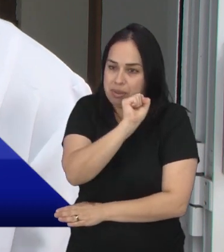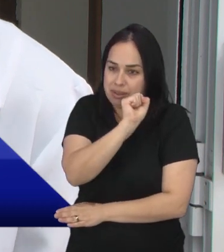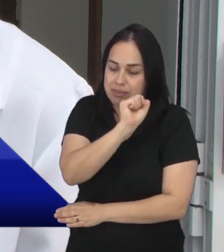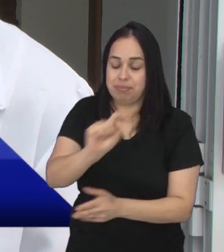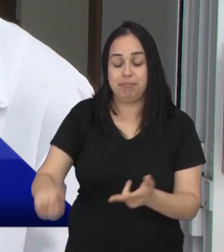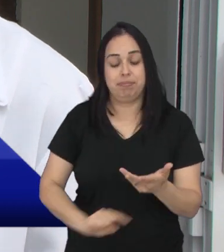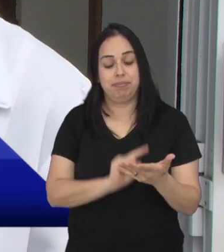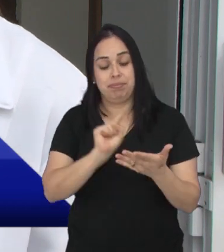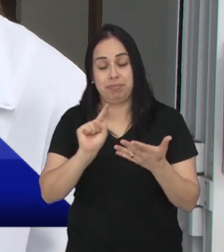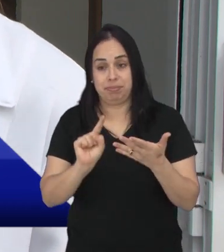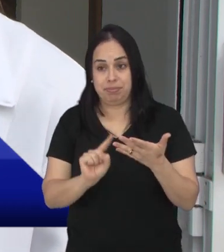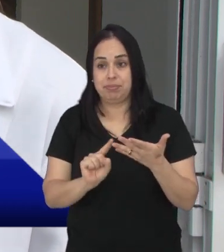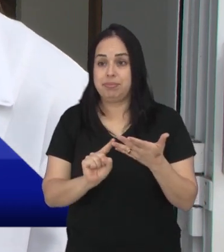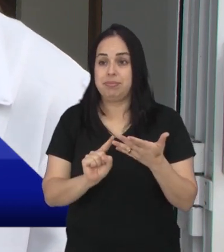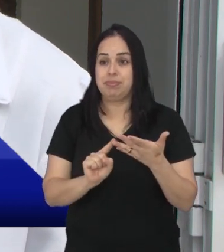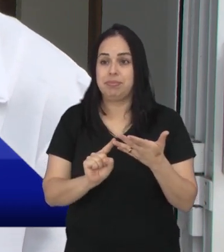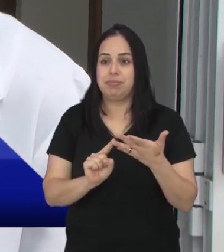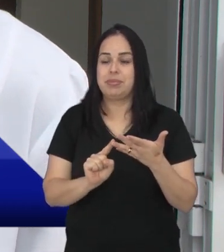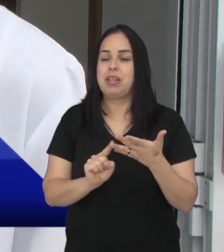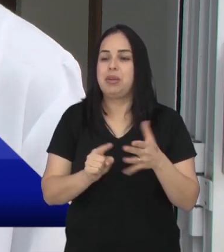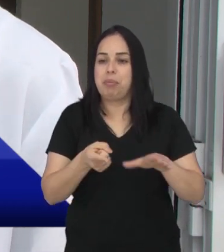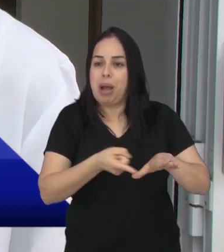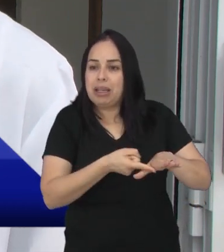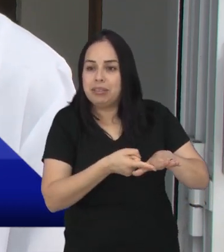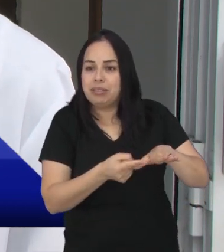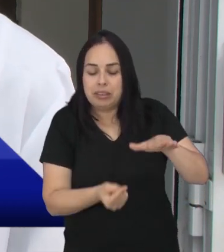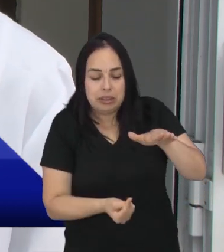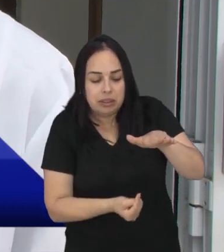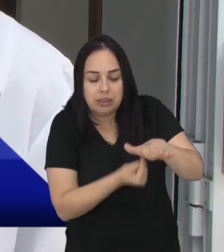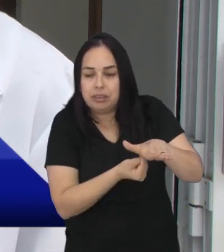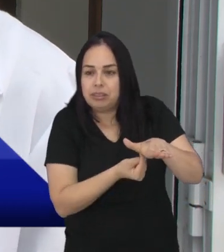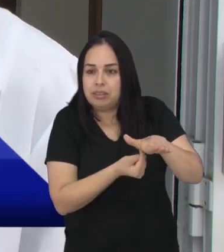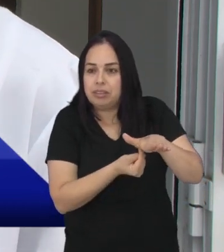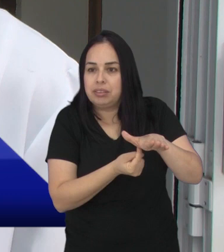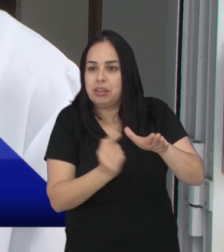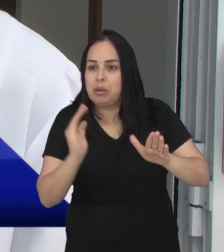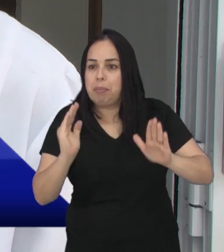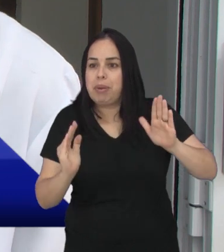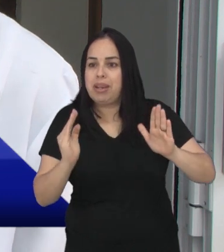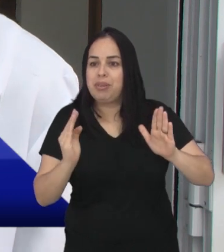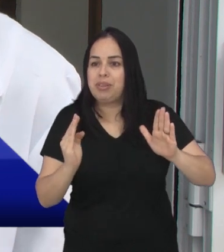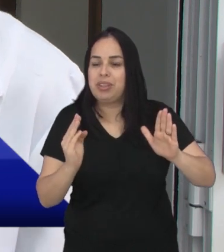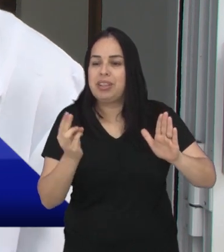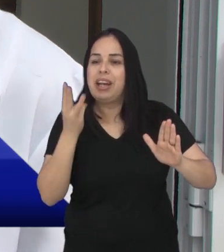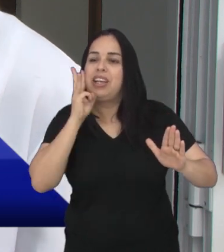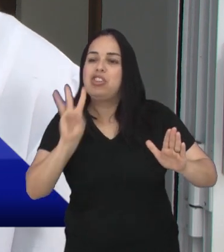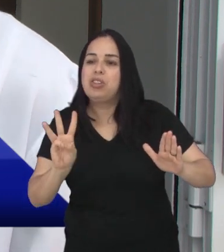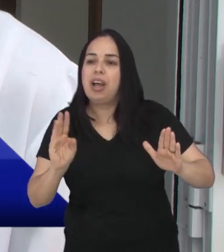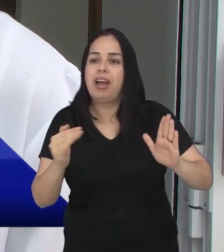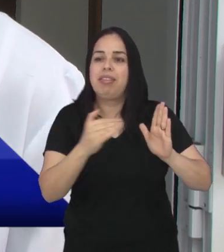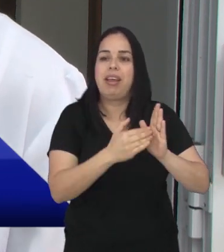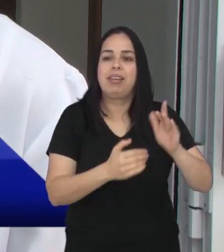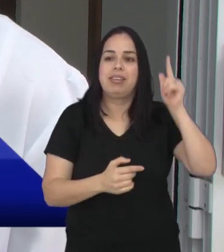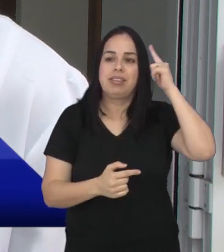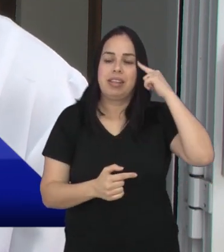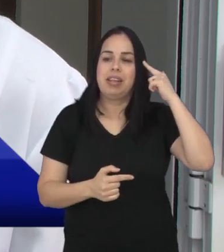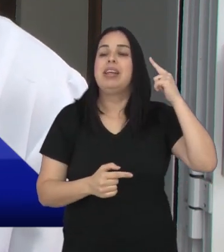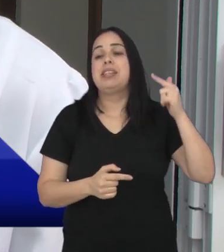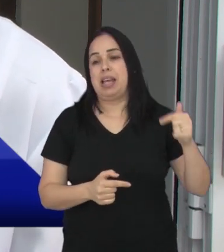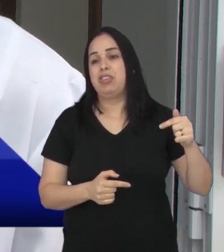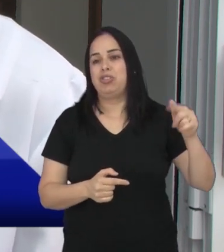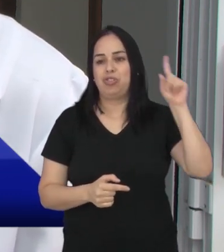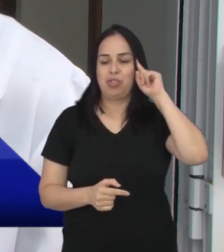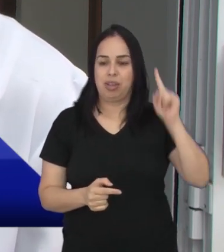também diagnosticar isso antes da alta da criança e a gente tem o teste do pezinho, que é feito entre o terceiro e o sétimo dia de vida da